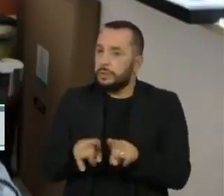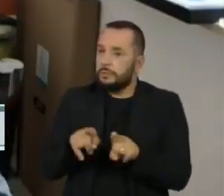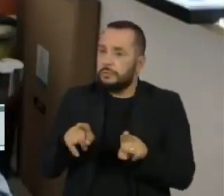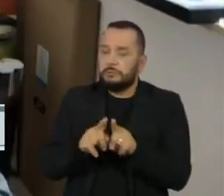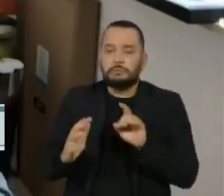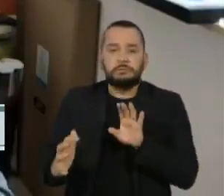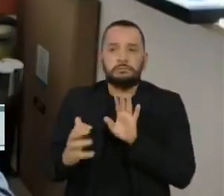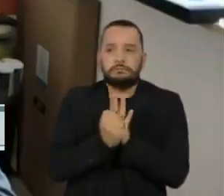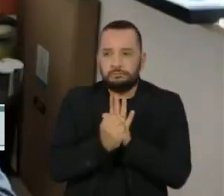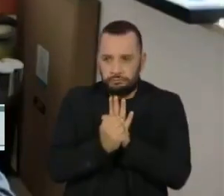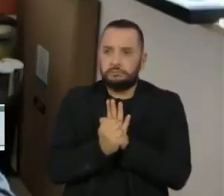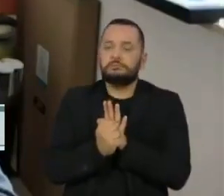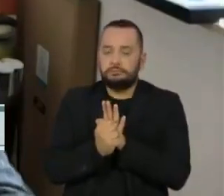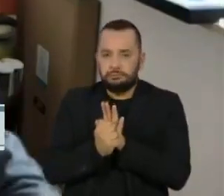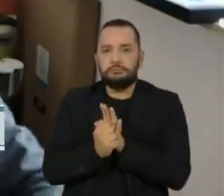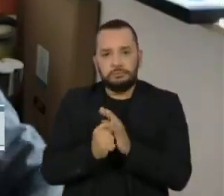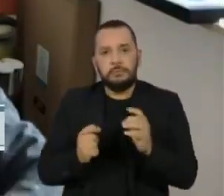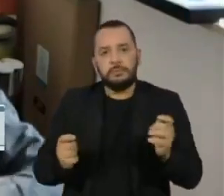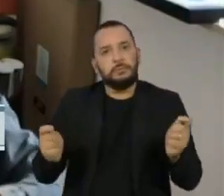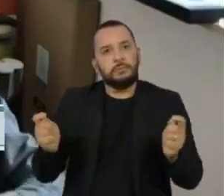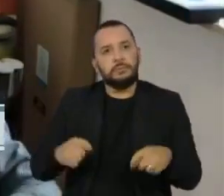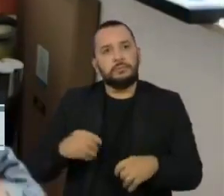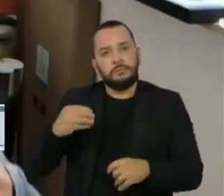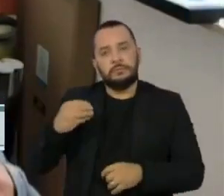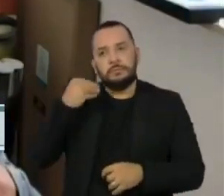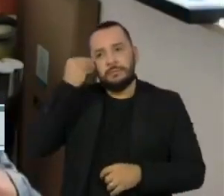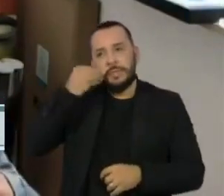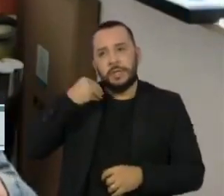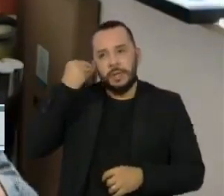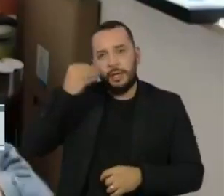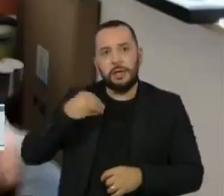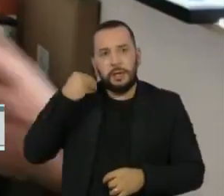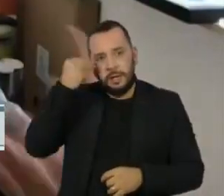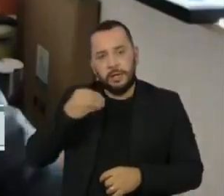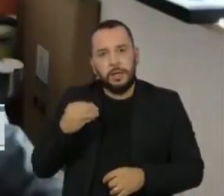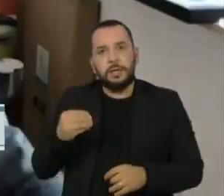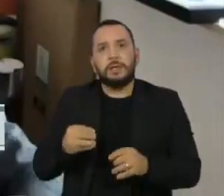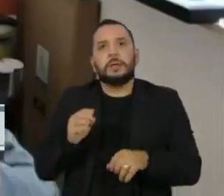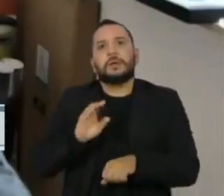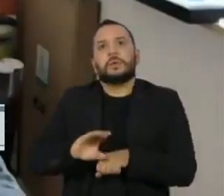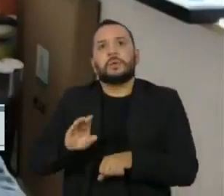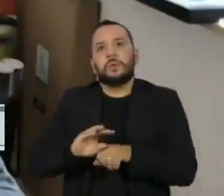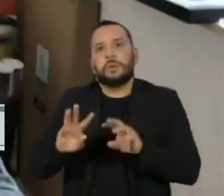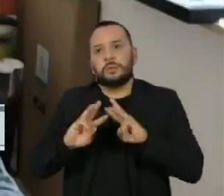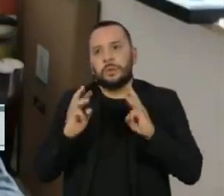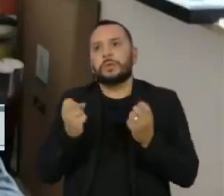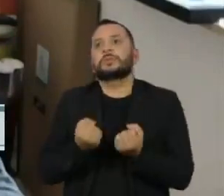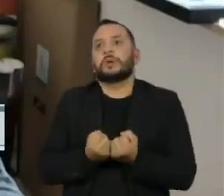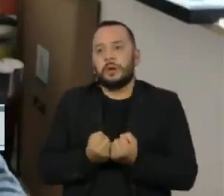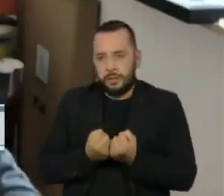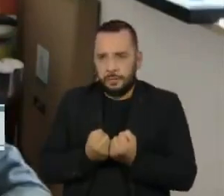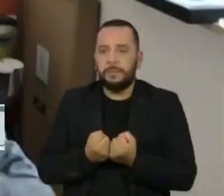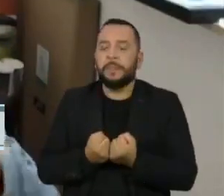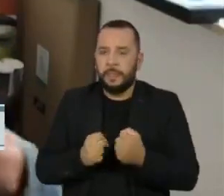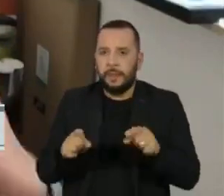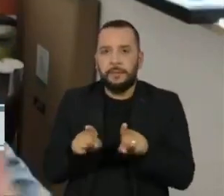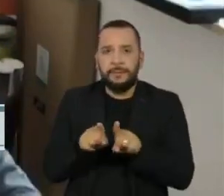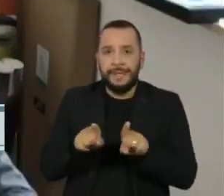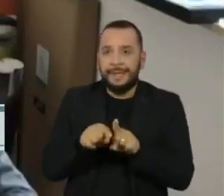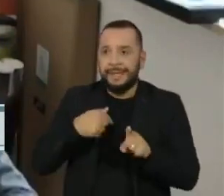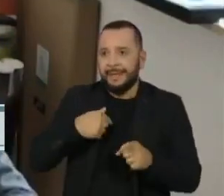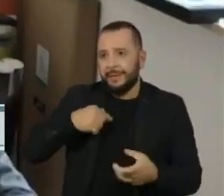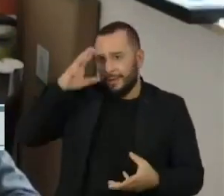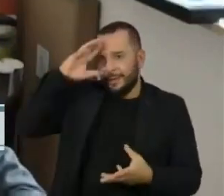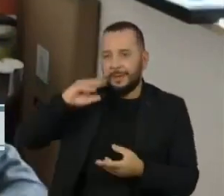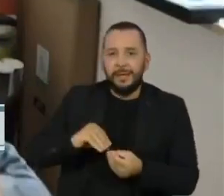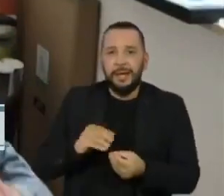cadastrarem ali e poderem ter uma experiência, um workshop também, poderem entender um pouco